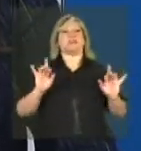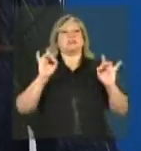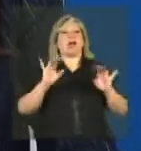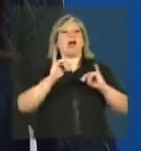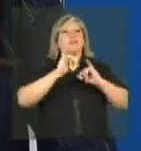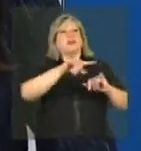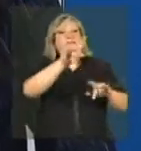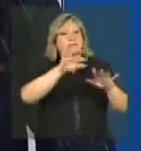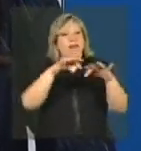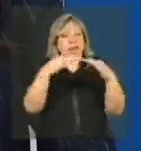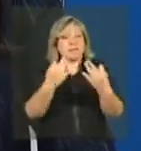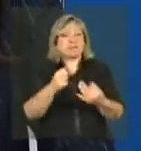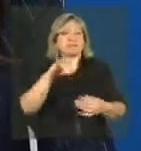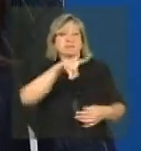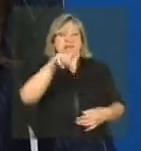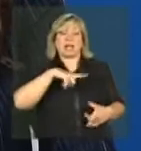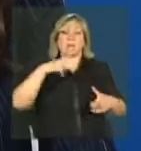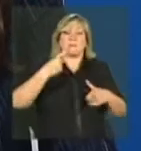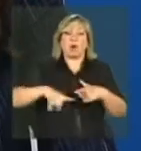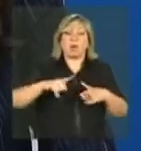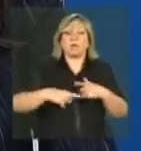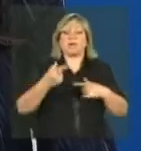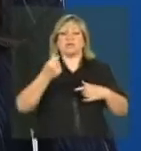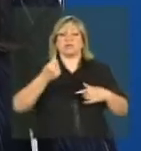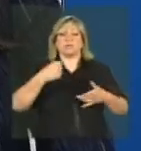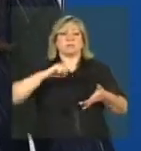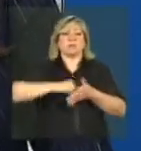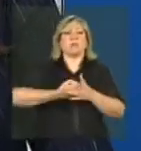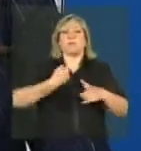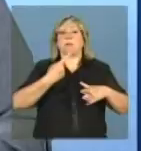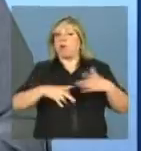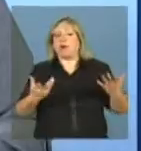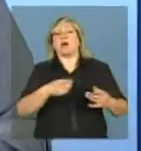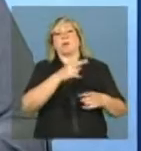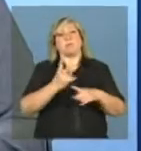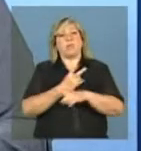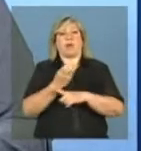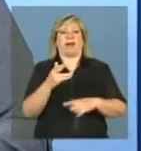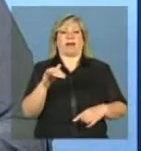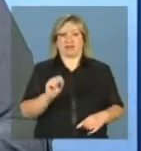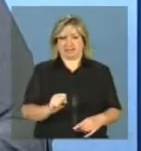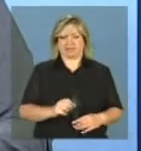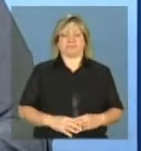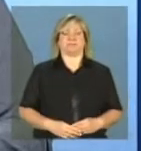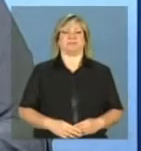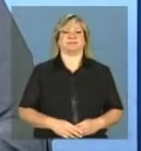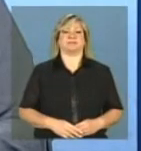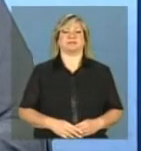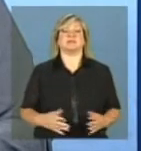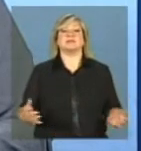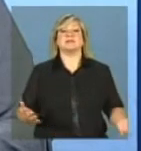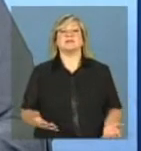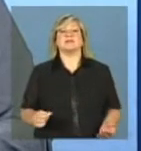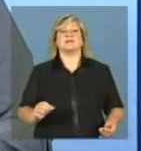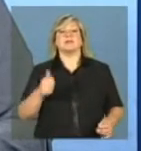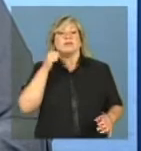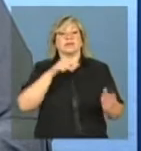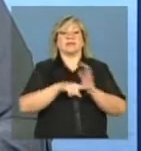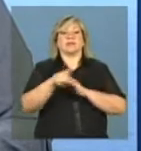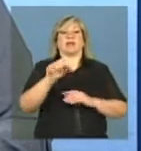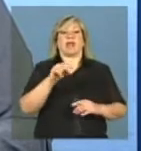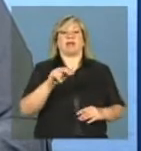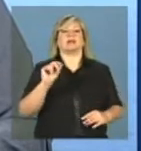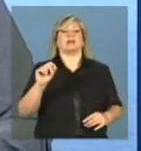Mas divulgando a situação e encaminhando para o CRAS. Ana Lúcia, Pedrina, que é operadora máster em Lagoa da